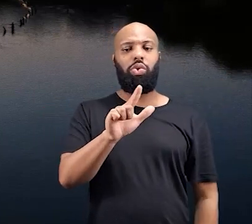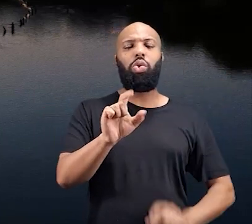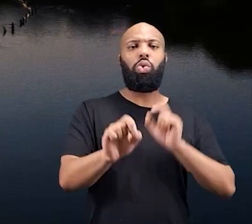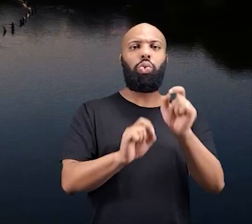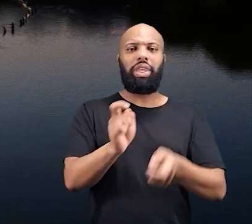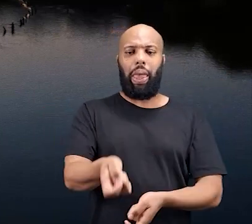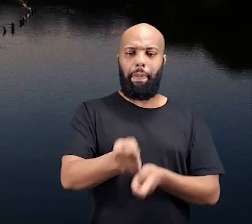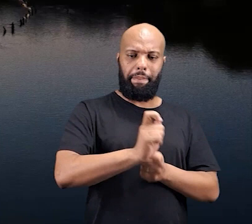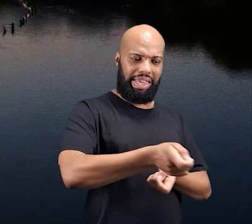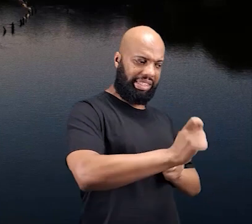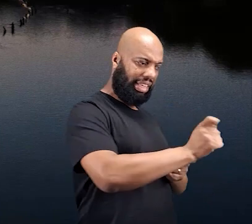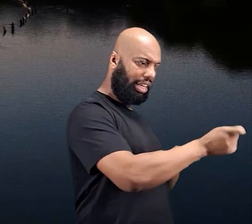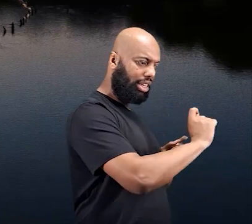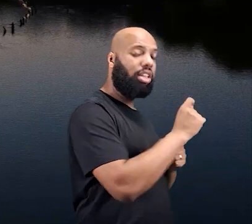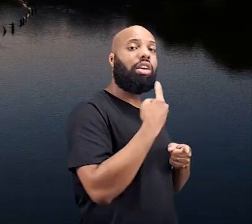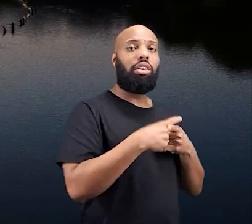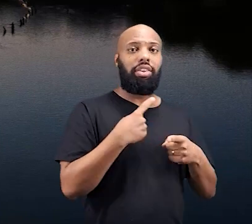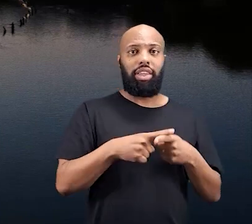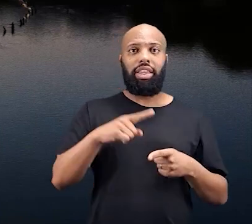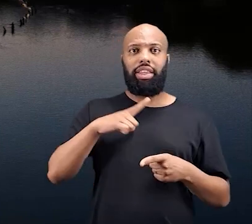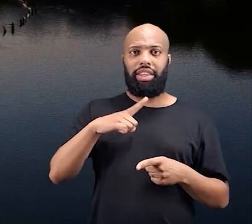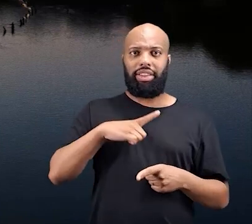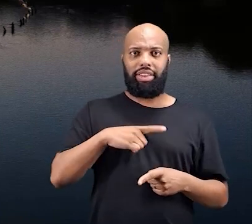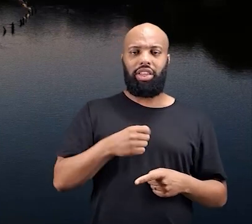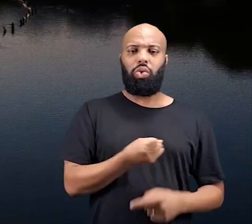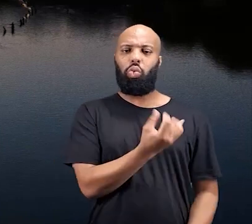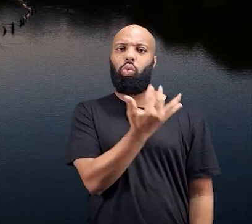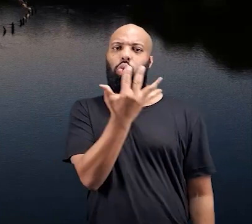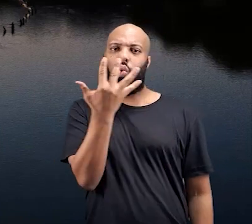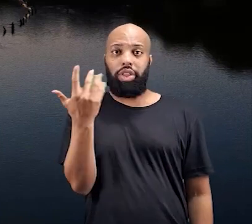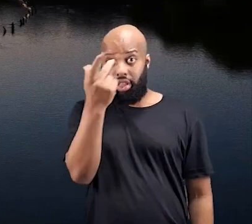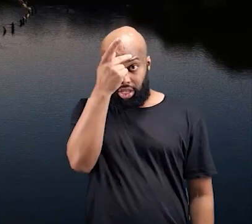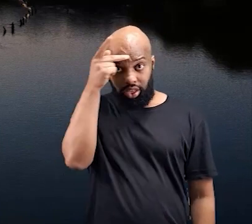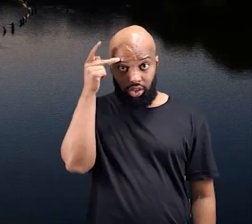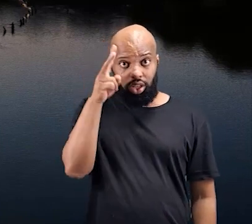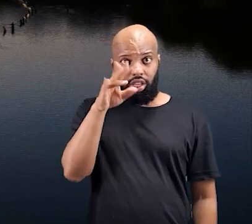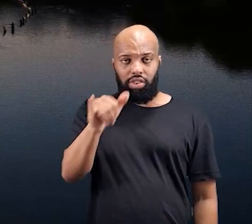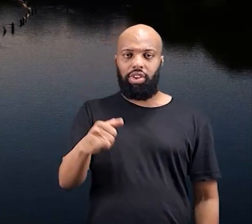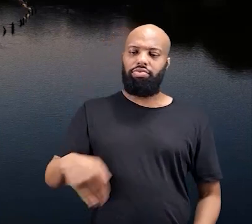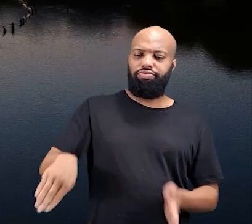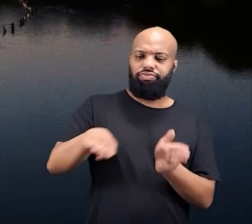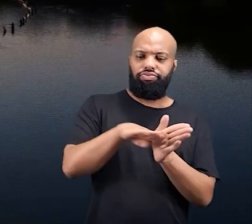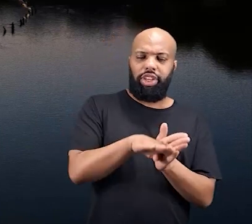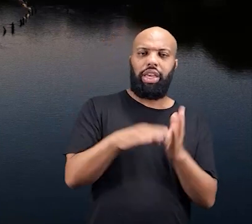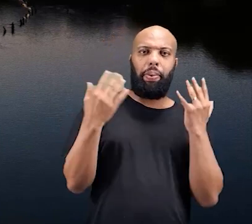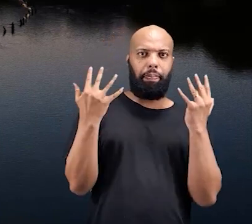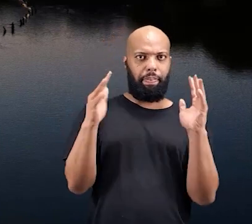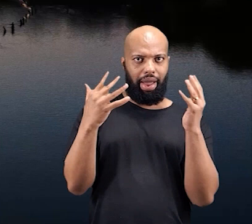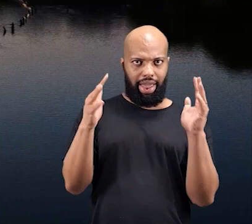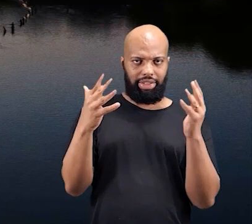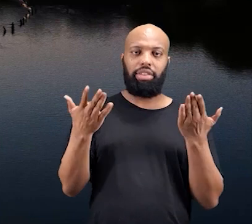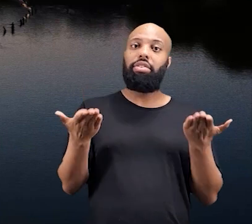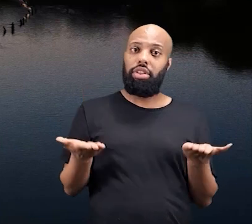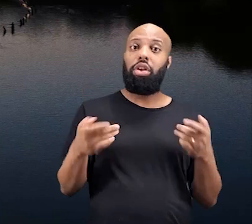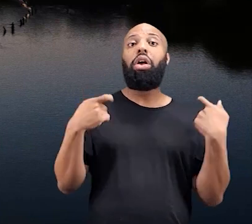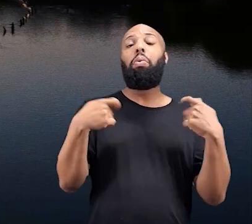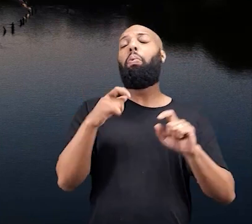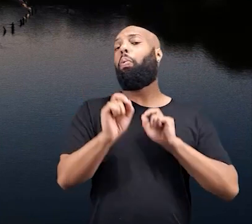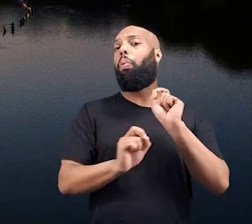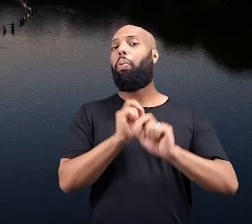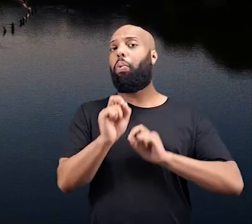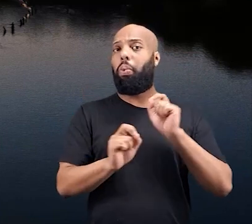Do ritual, que é a grande pescaria, né? Porque com essa quantidade de pessoas que vão chegar para essa